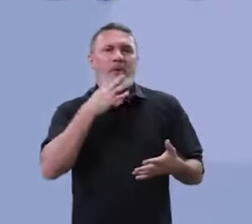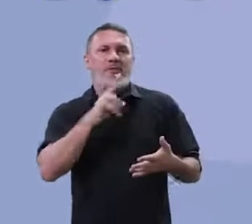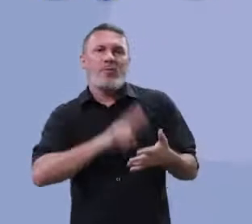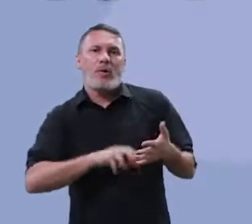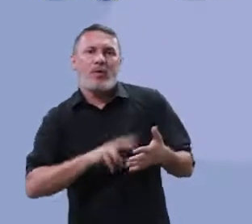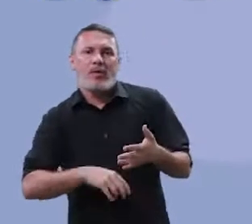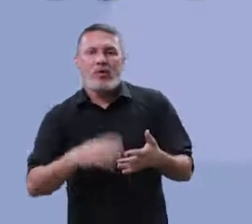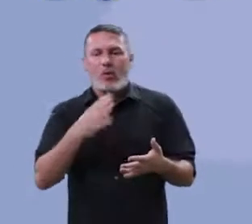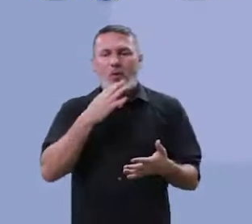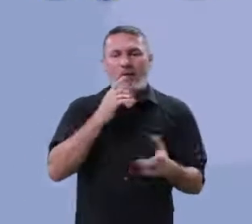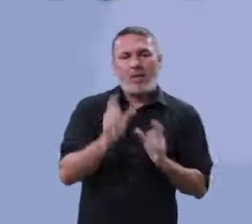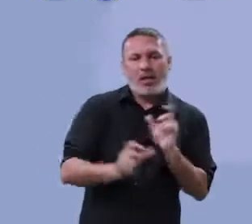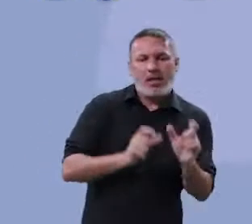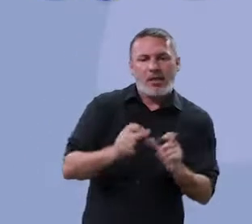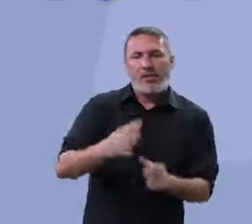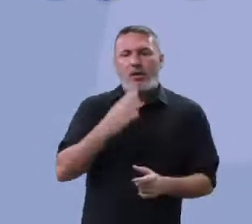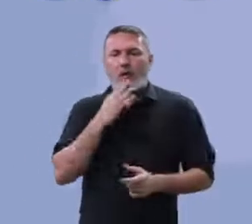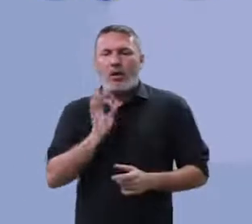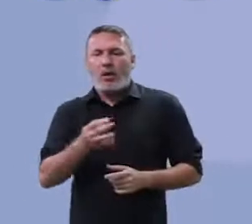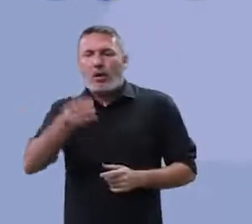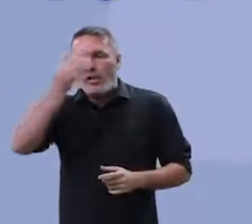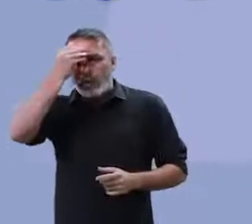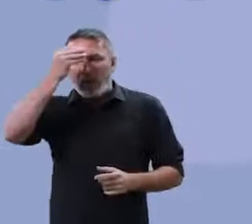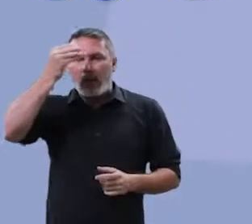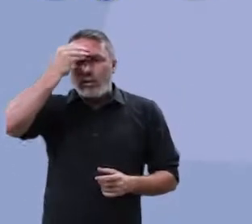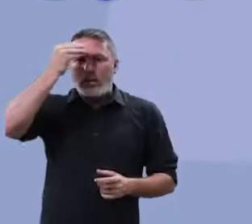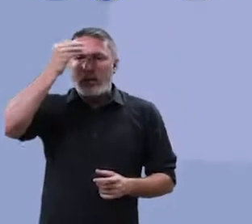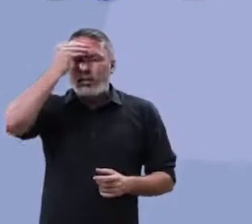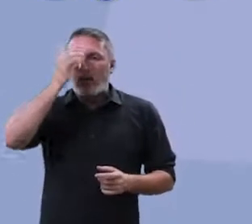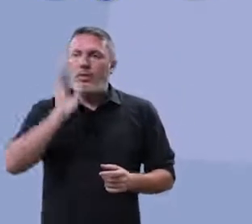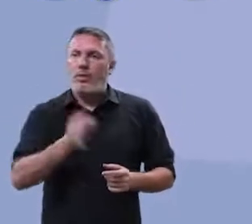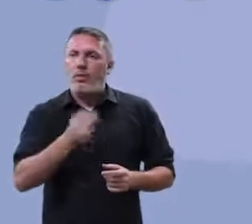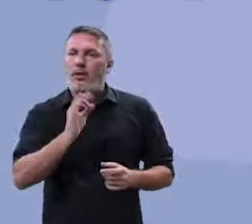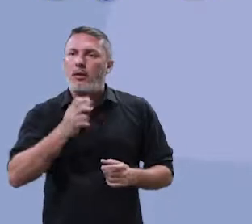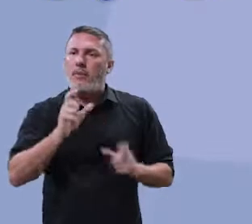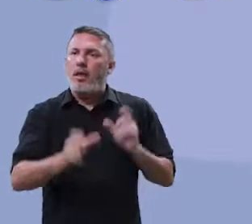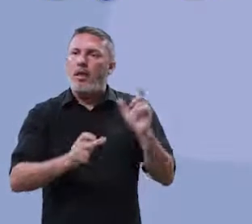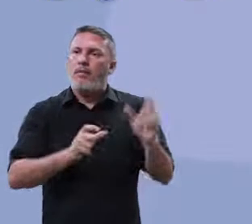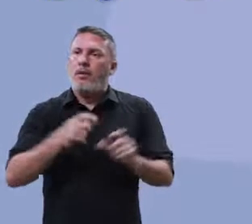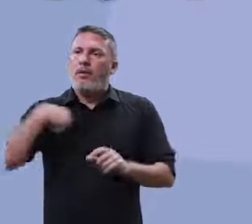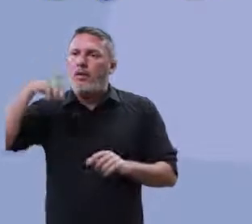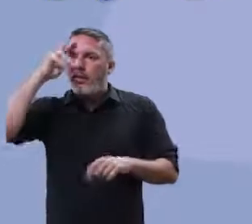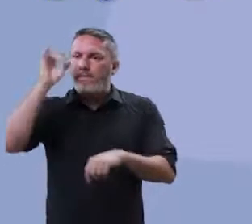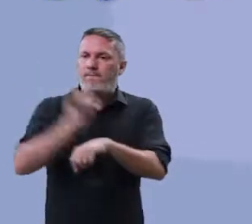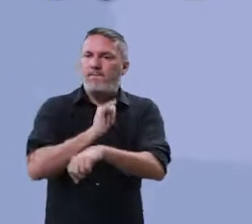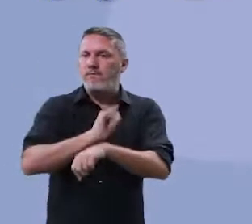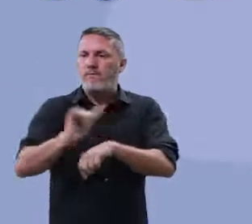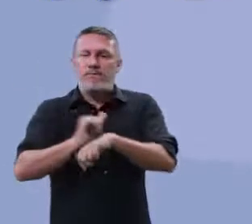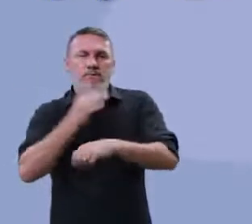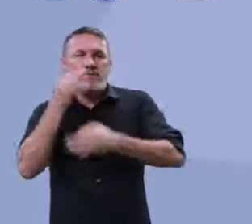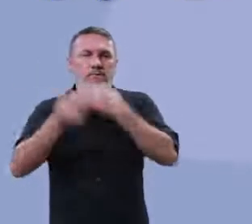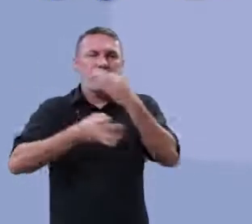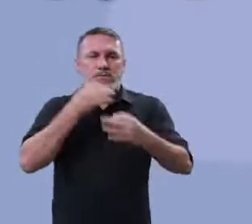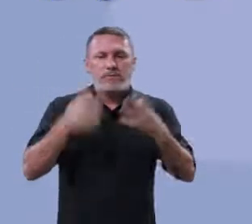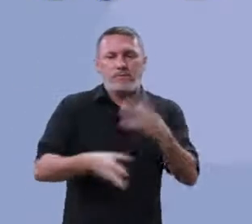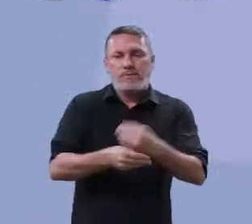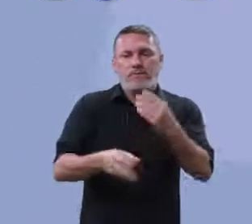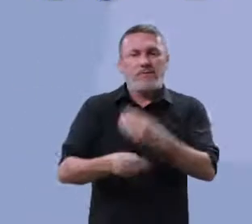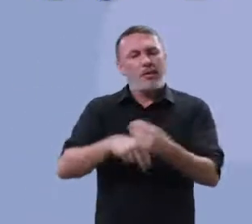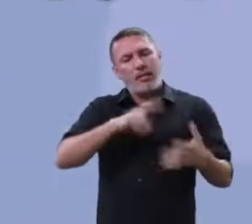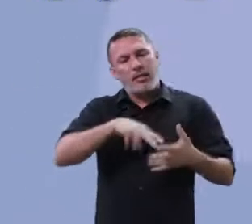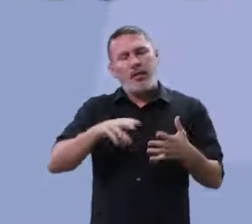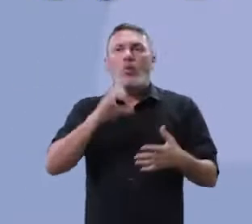novos vocabulários, você vai internizar, vai colocar dentro da sua mente outras palavras, outras estratégias argumentativas,